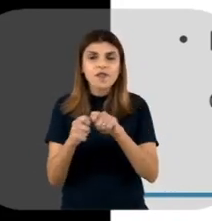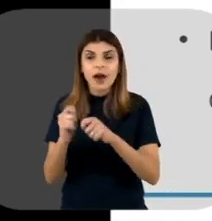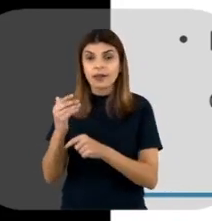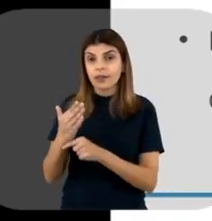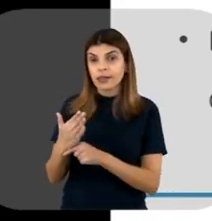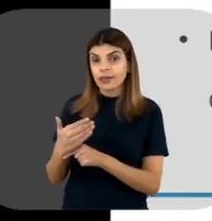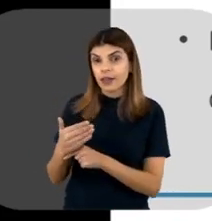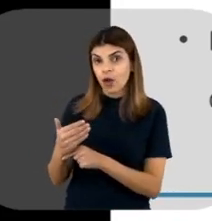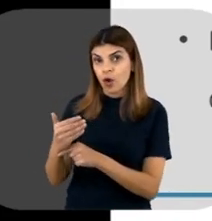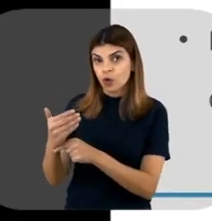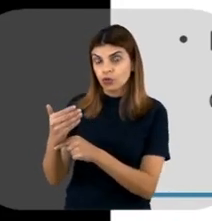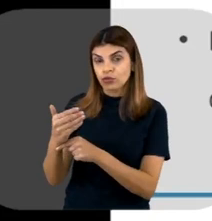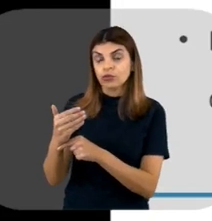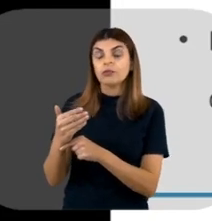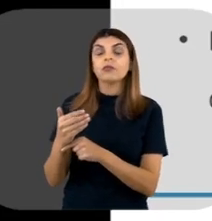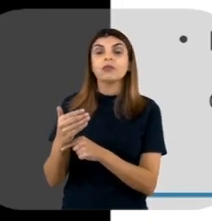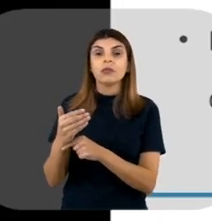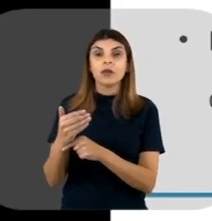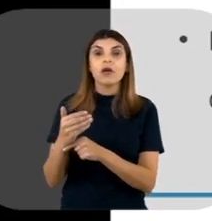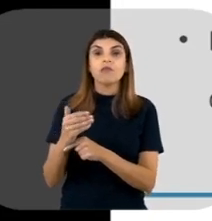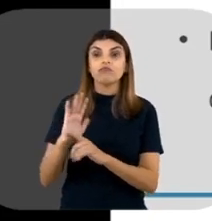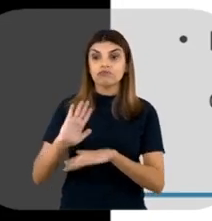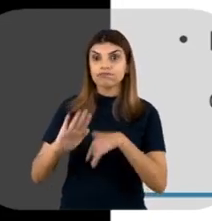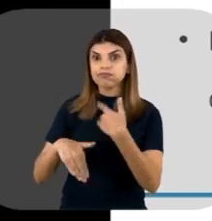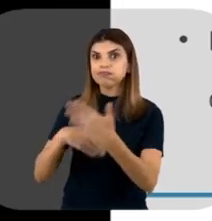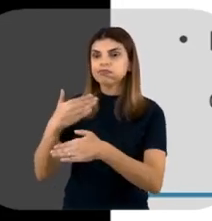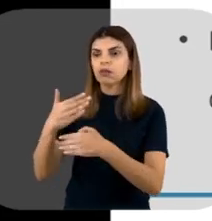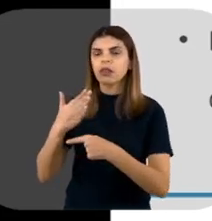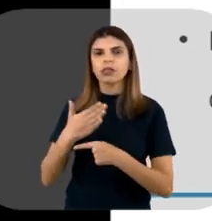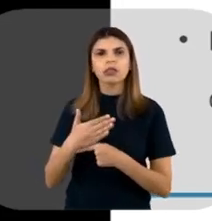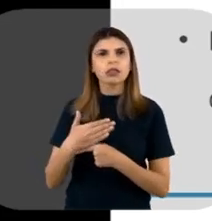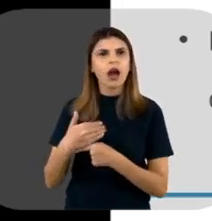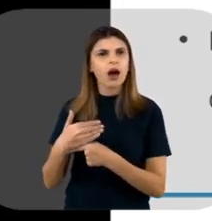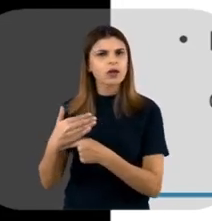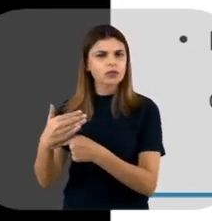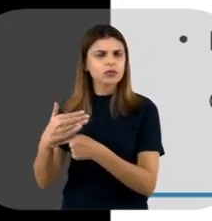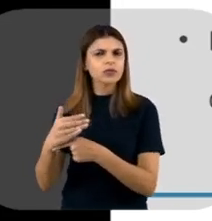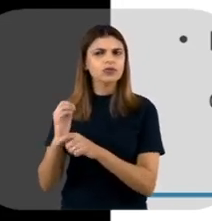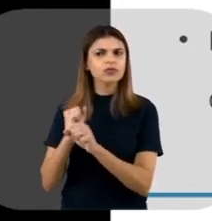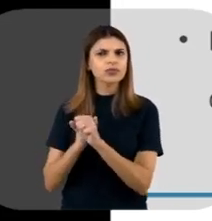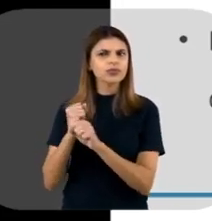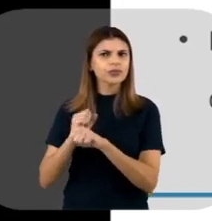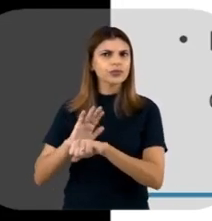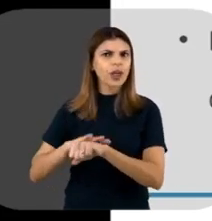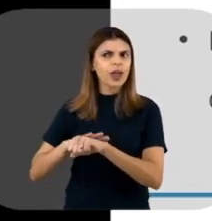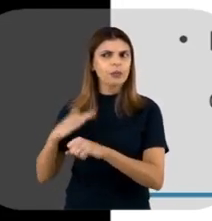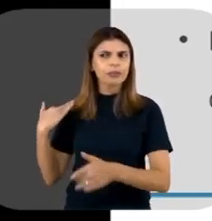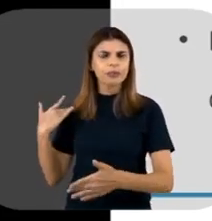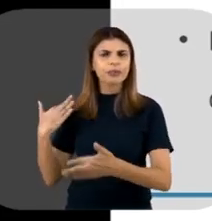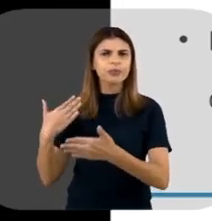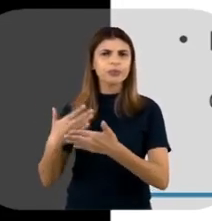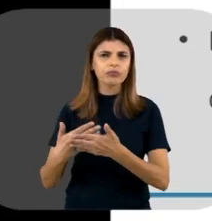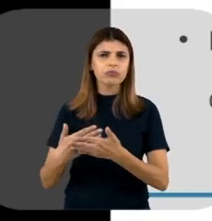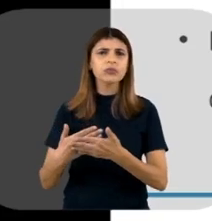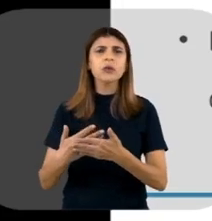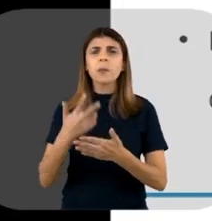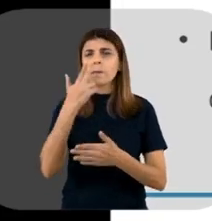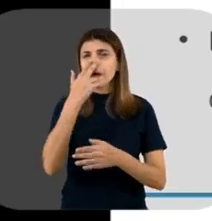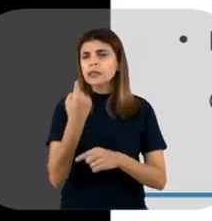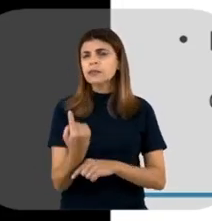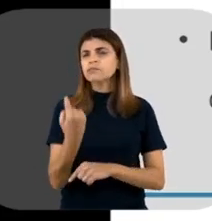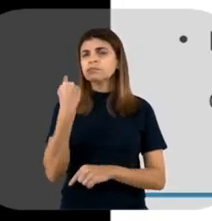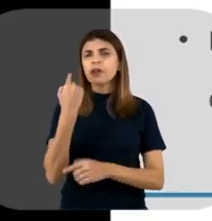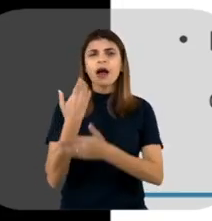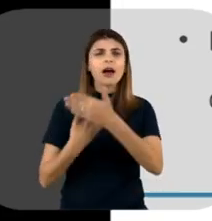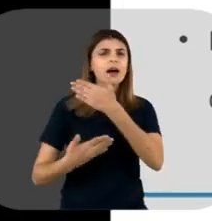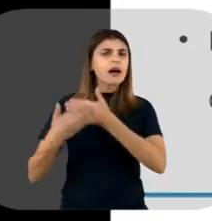tecnologia, então, e do avanço dessa tecnologia, né? Ao longo do tempo. Então, como eu tinha falado para vocês, acho que foi lá em